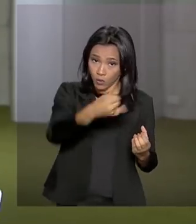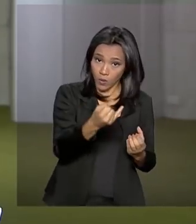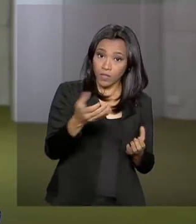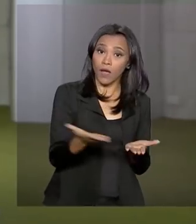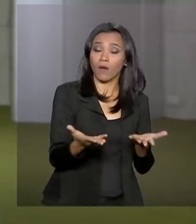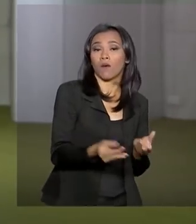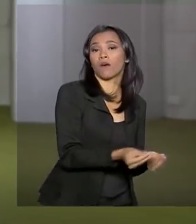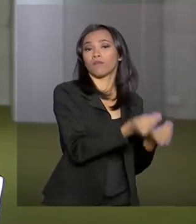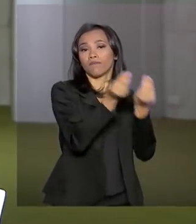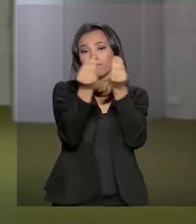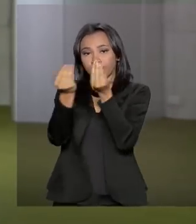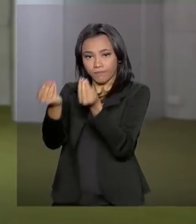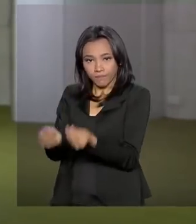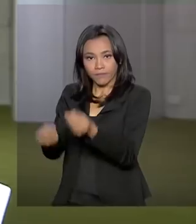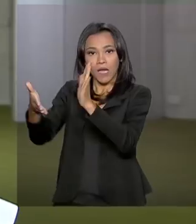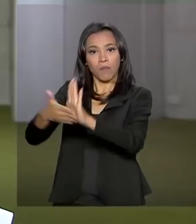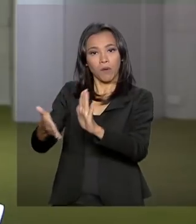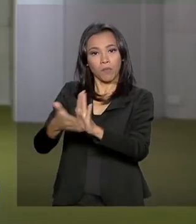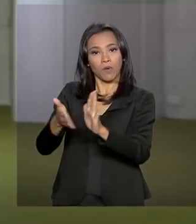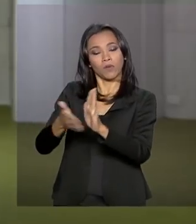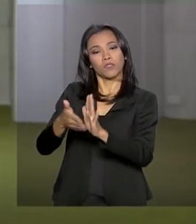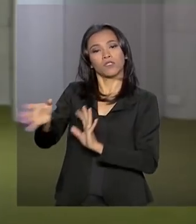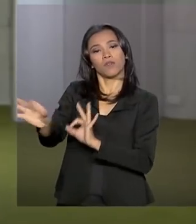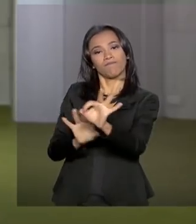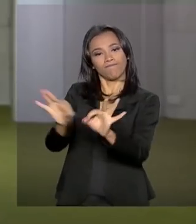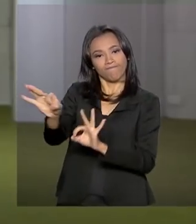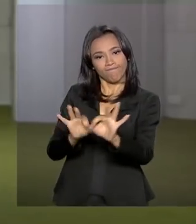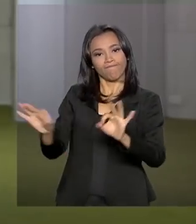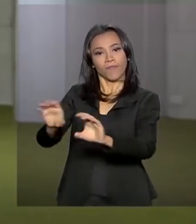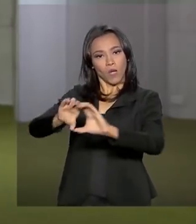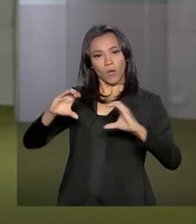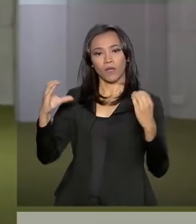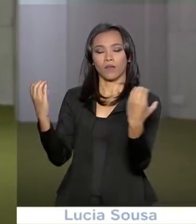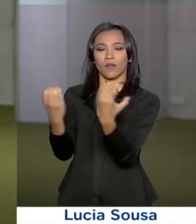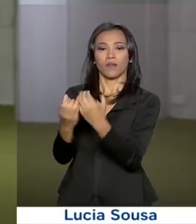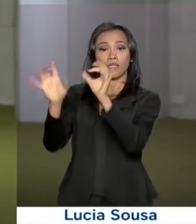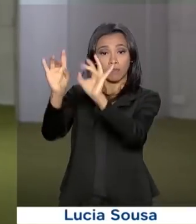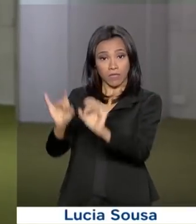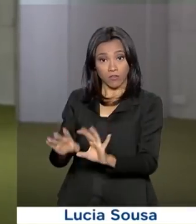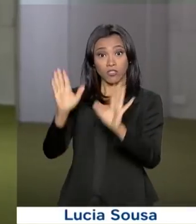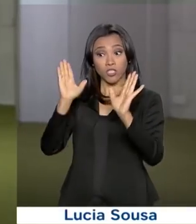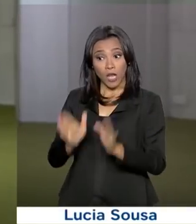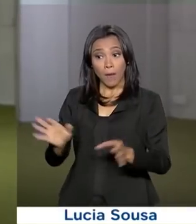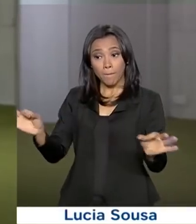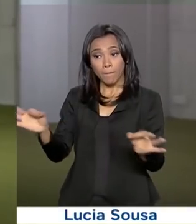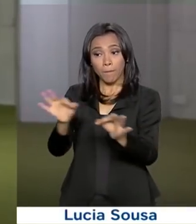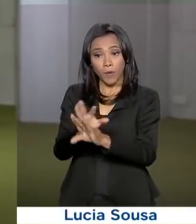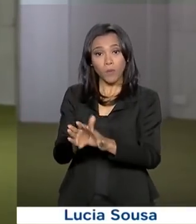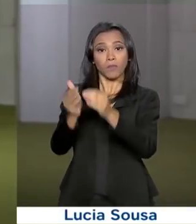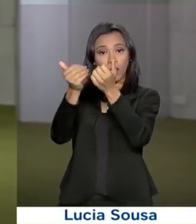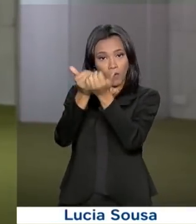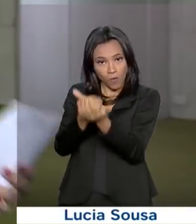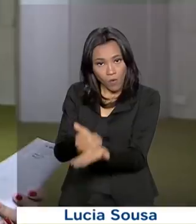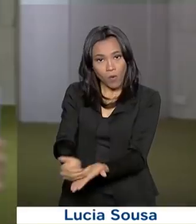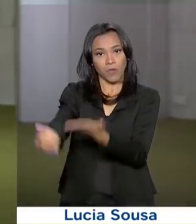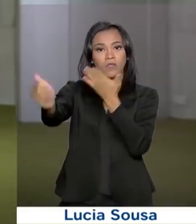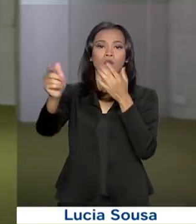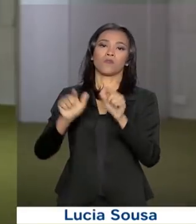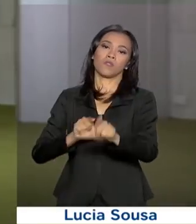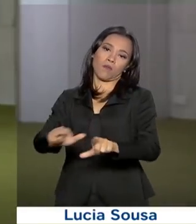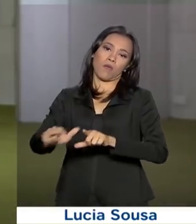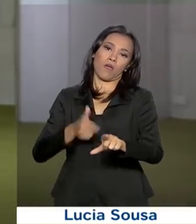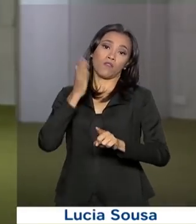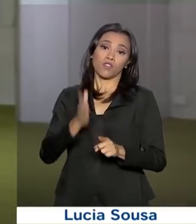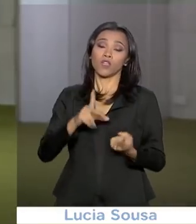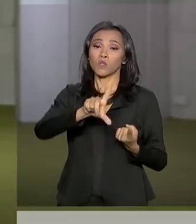ali o conteúdo da proposta foi instalada, já está pronta para funcionar e aí essa comissão tem presidente e